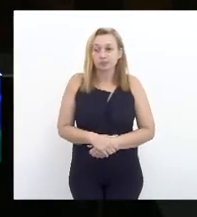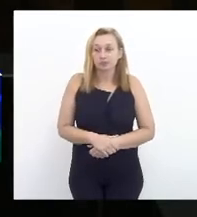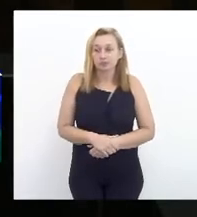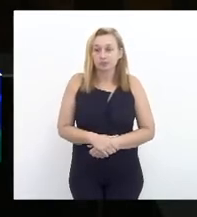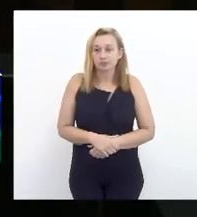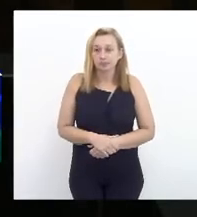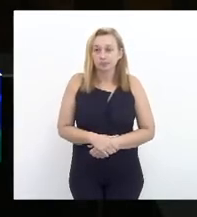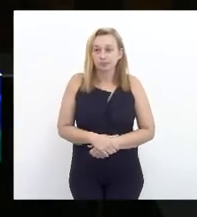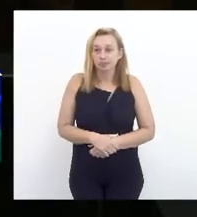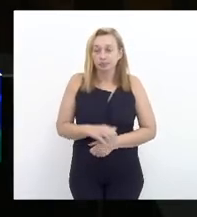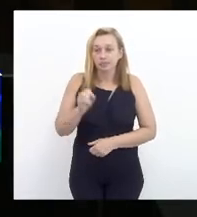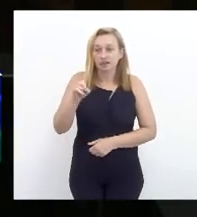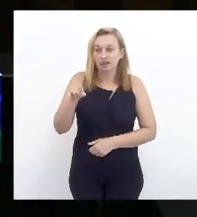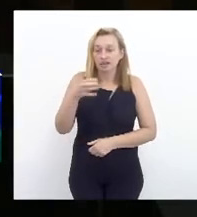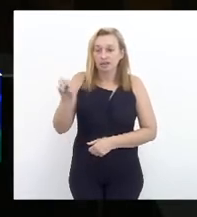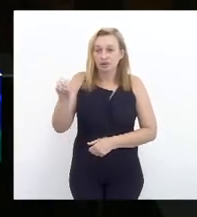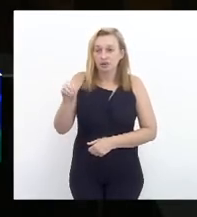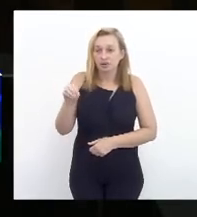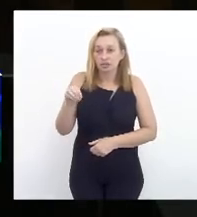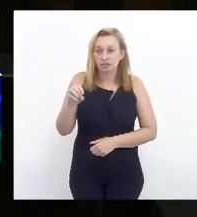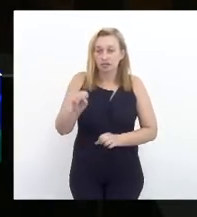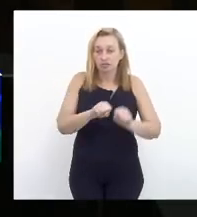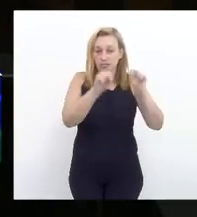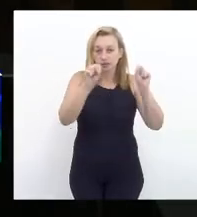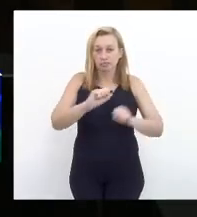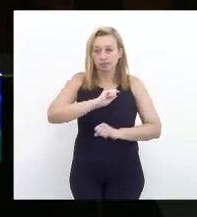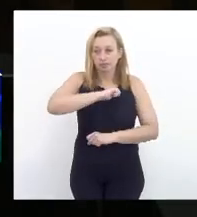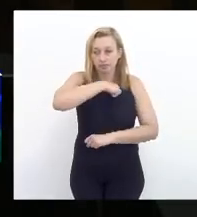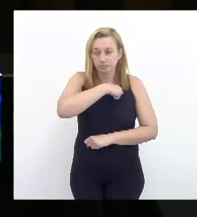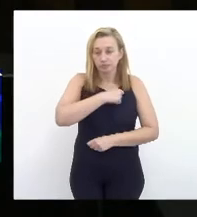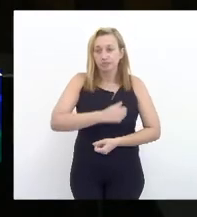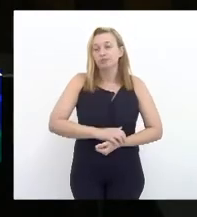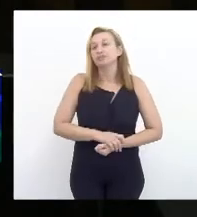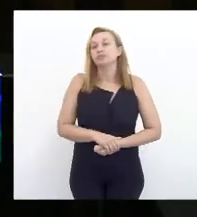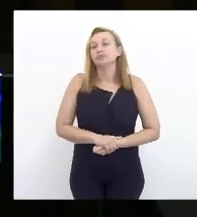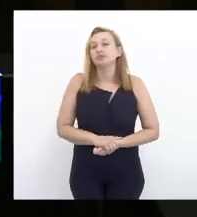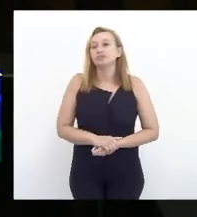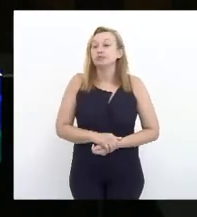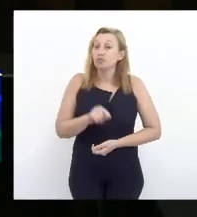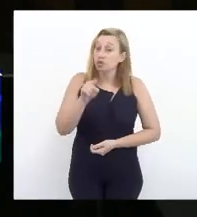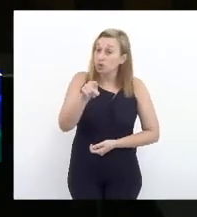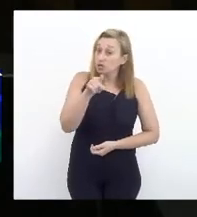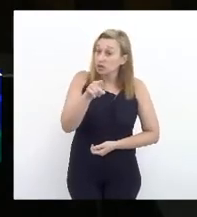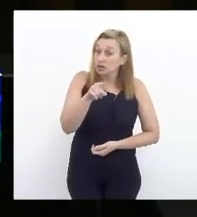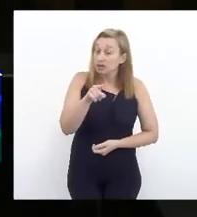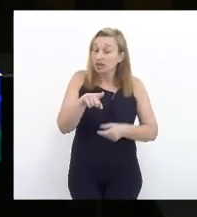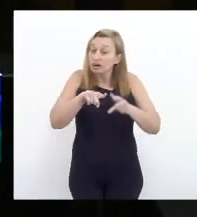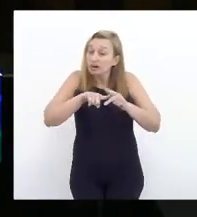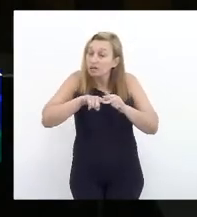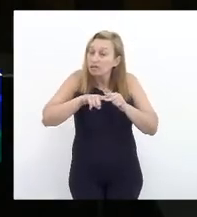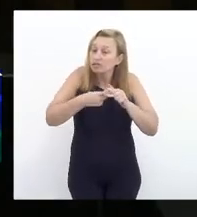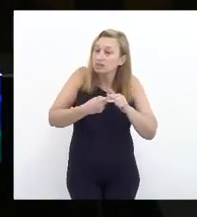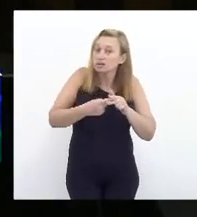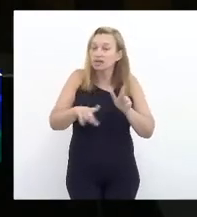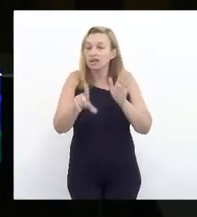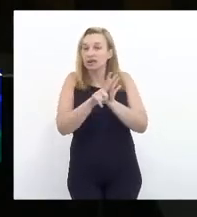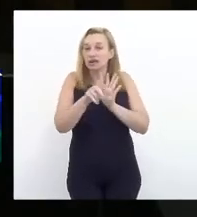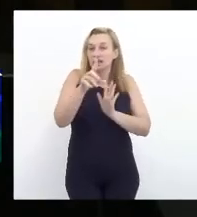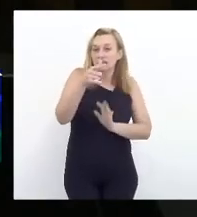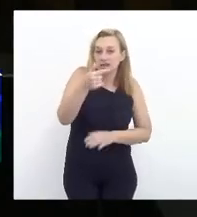adesão ao regime. A adesão ao regime é você alterar a lei